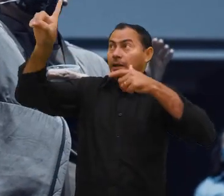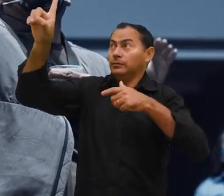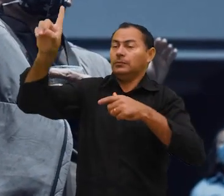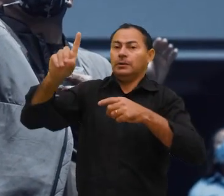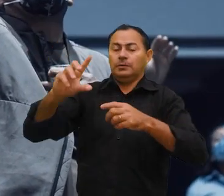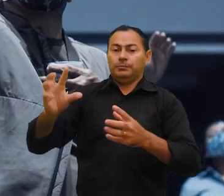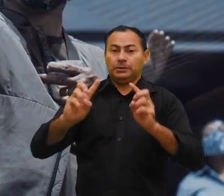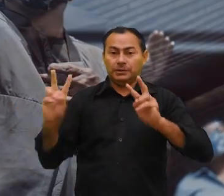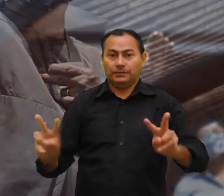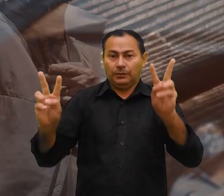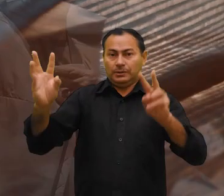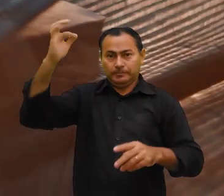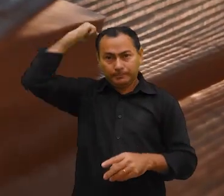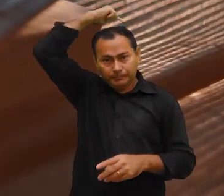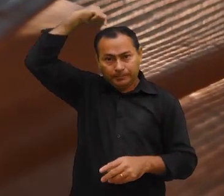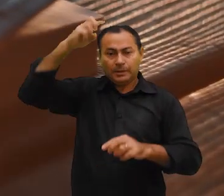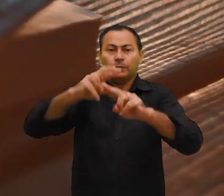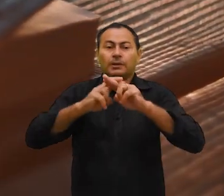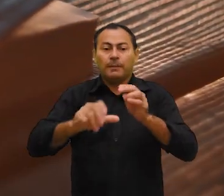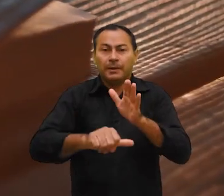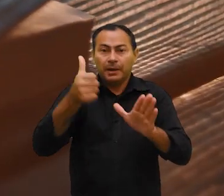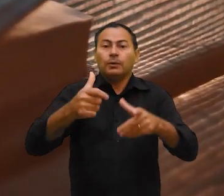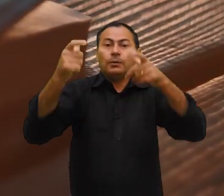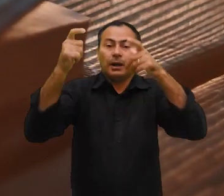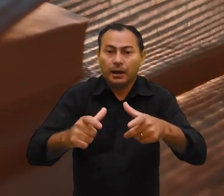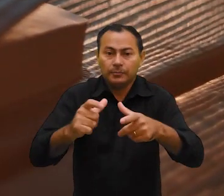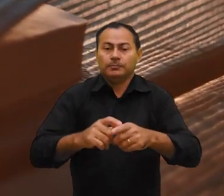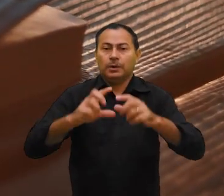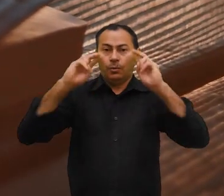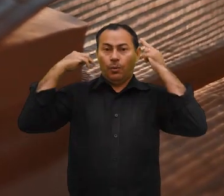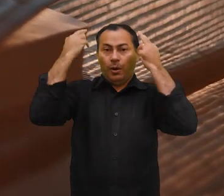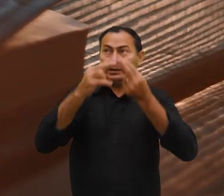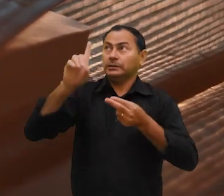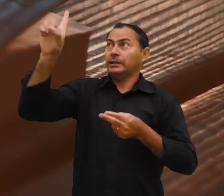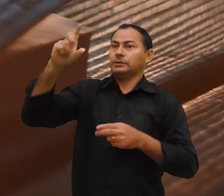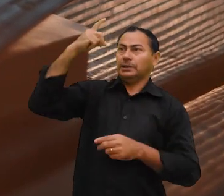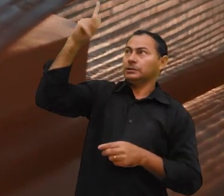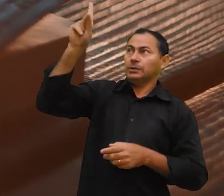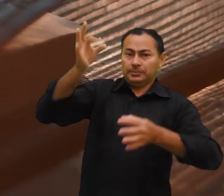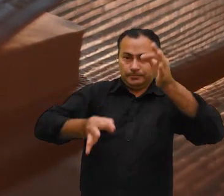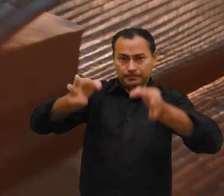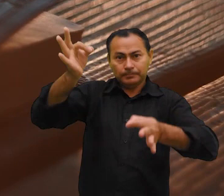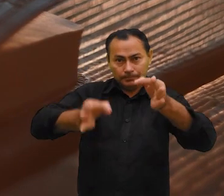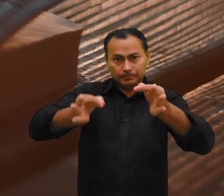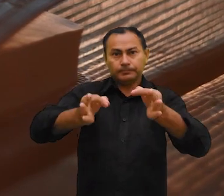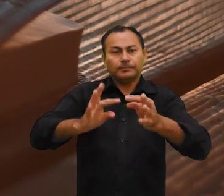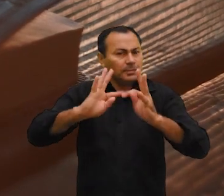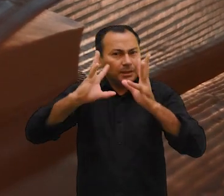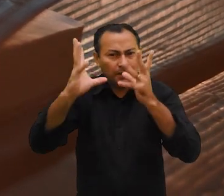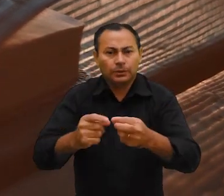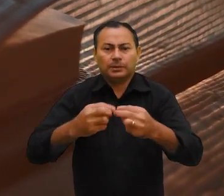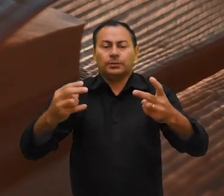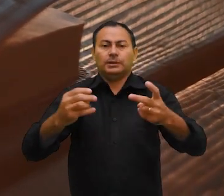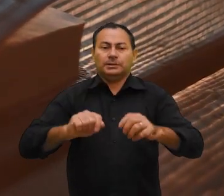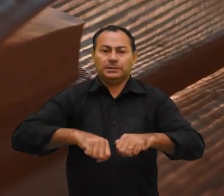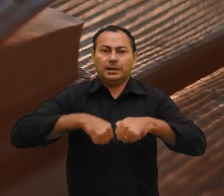os valores espirituais. Busquem, pois, em primeiro lugar o reino de Deus e a sua justiça, e